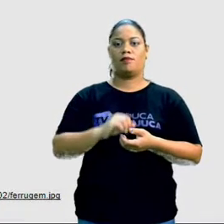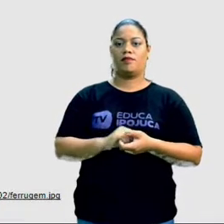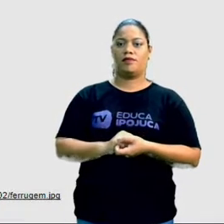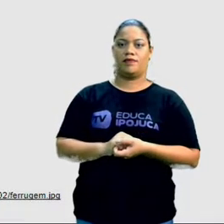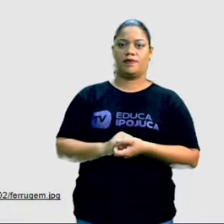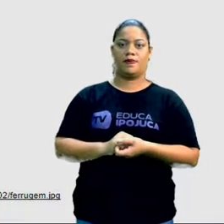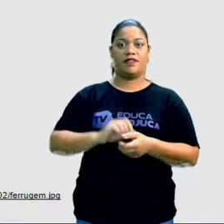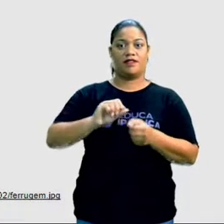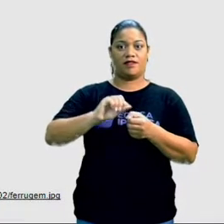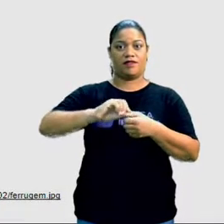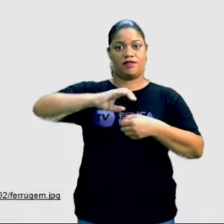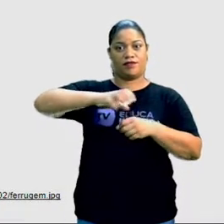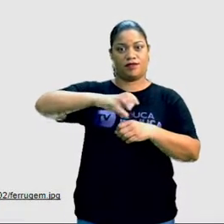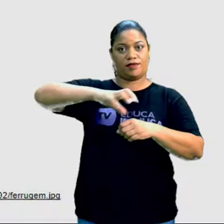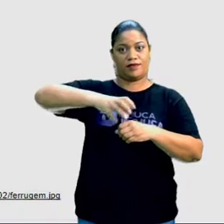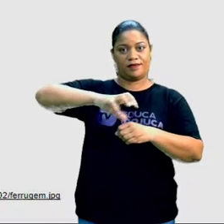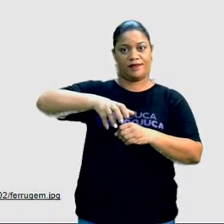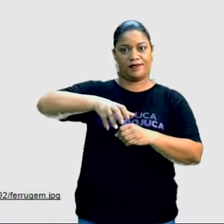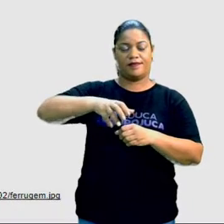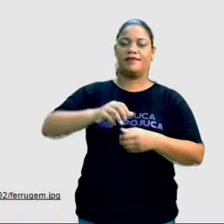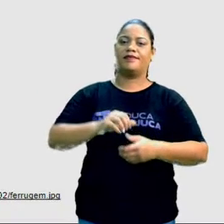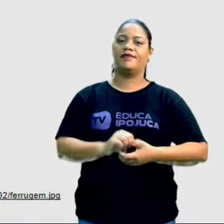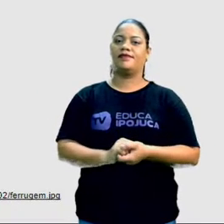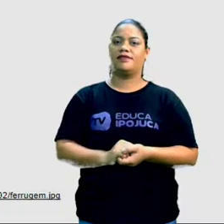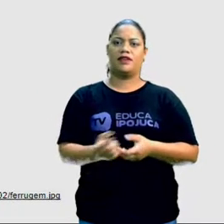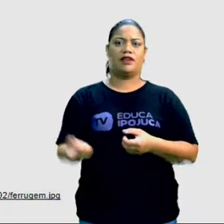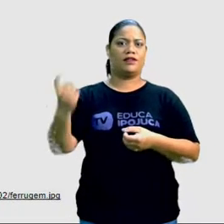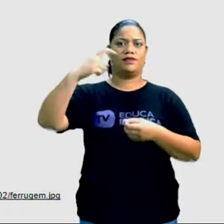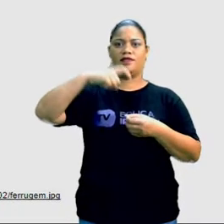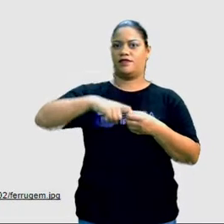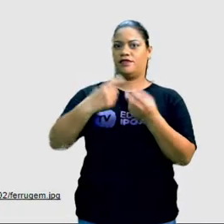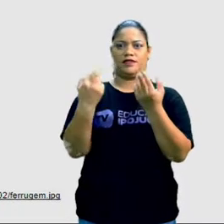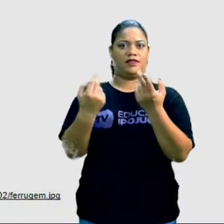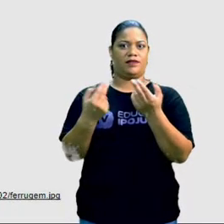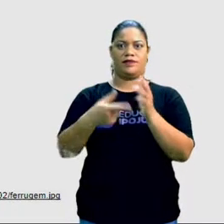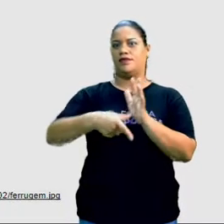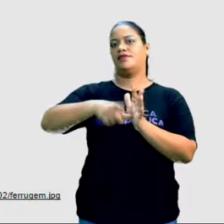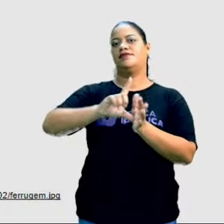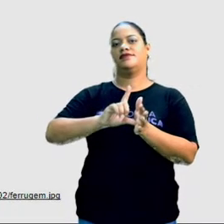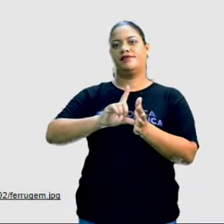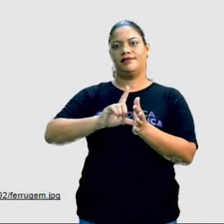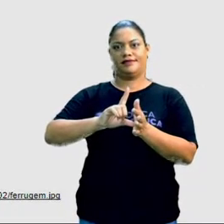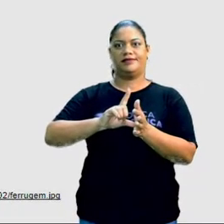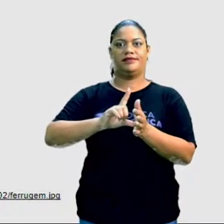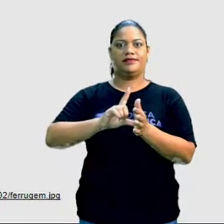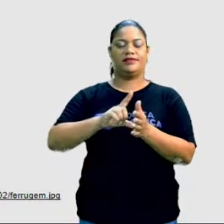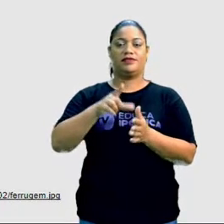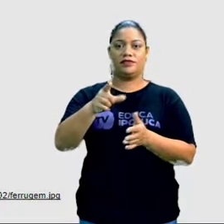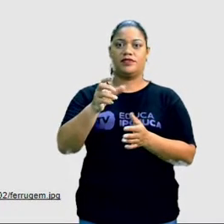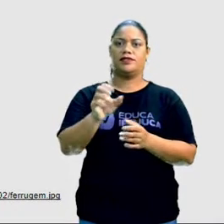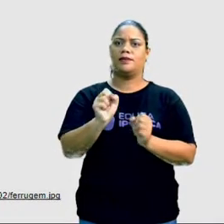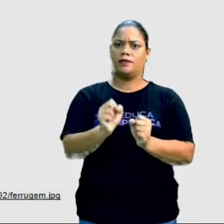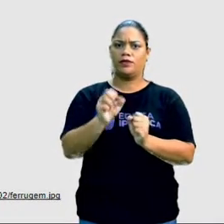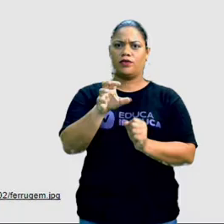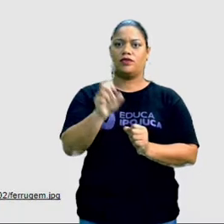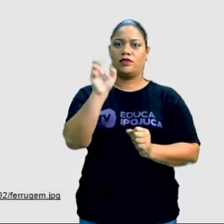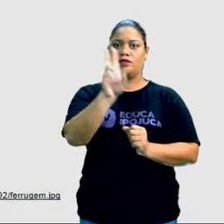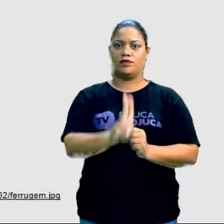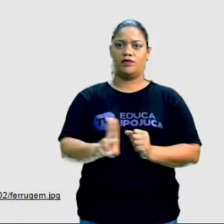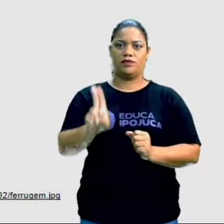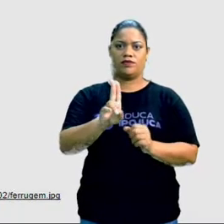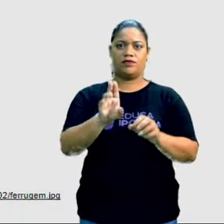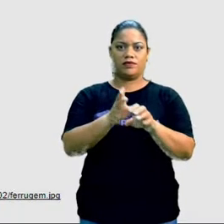tira o suco dela, espreme ela, ela não vai voltar mais a ser laranja. Não é aquela laranja que você pode pegar e